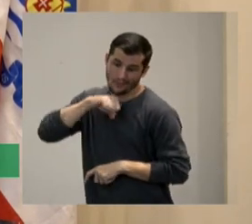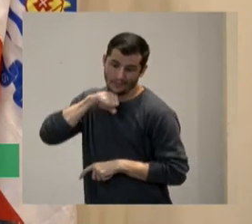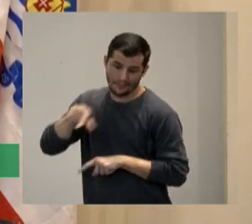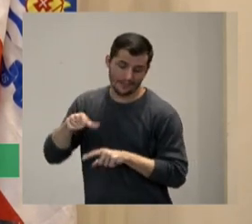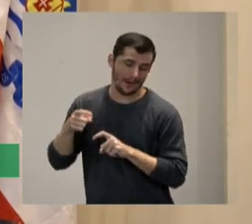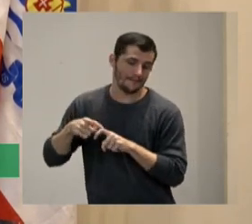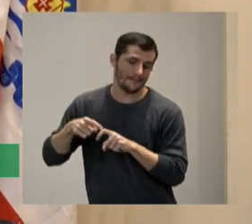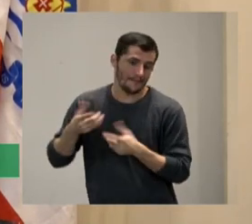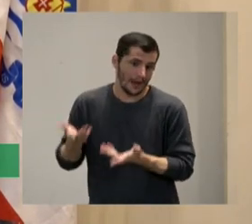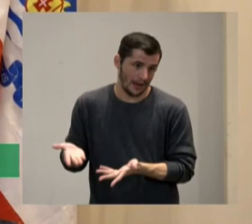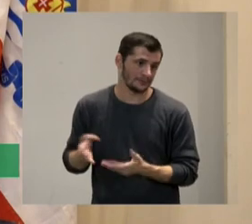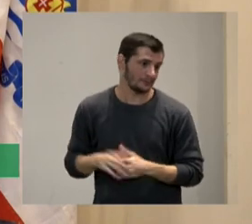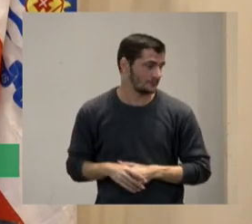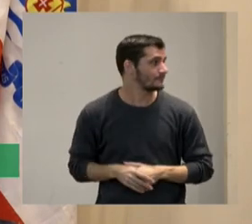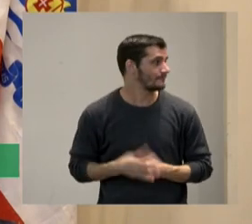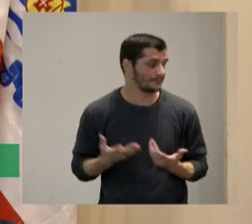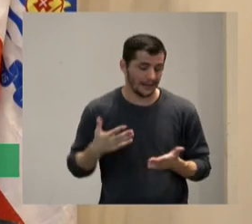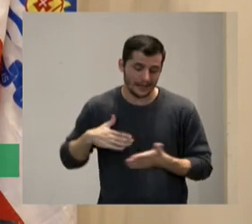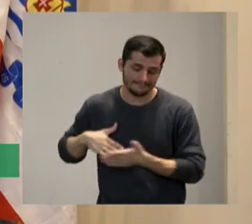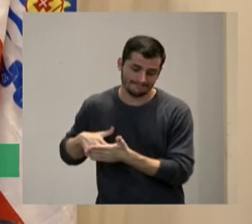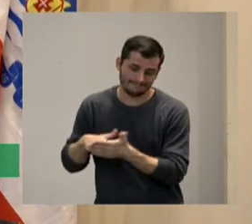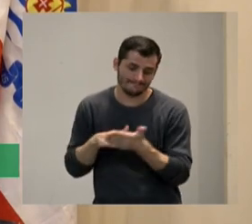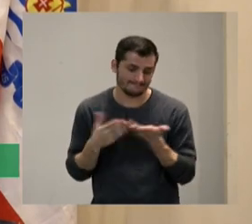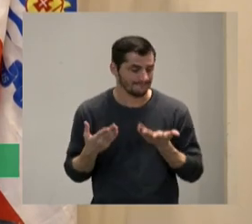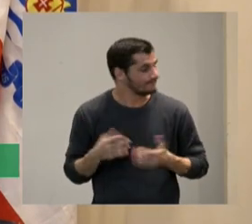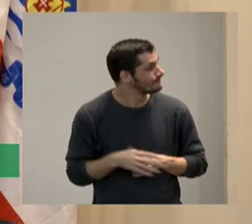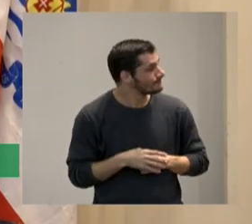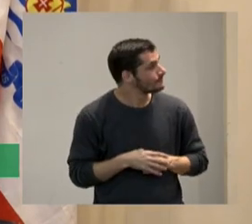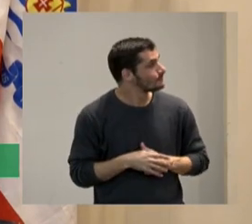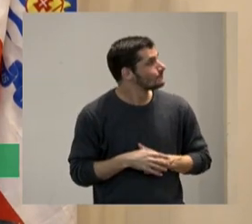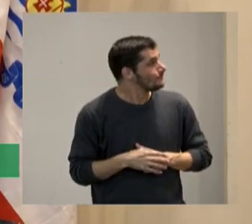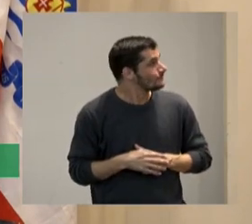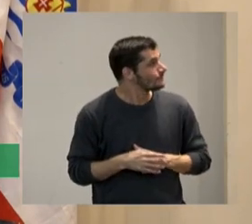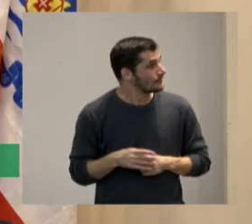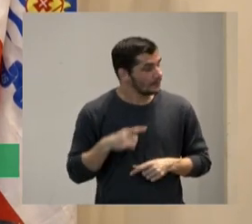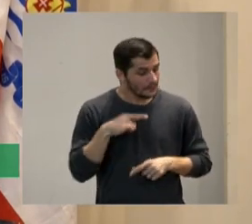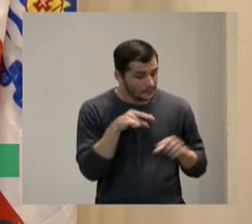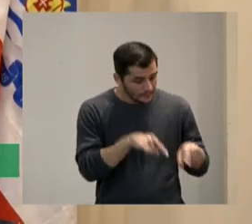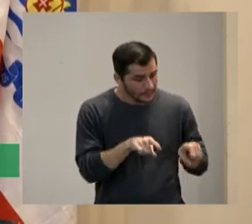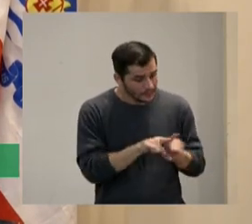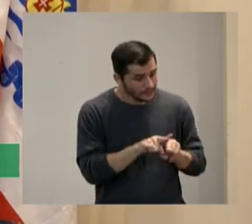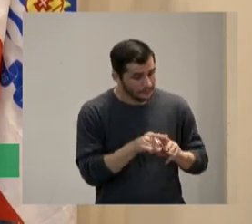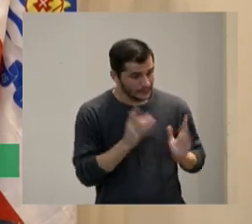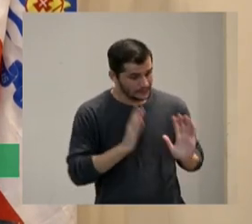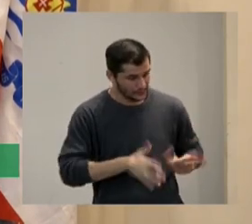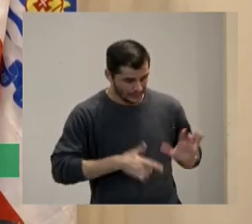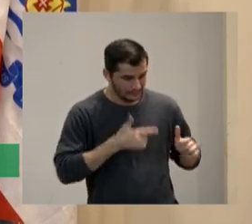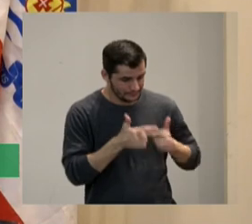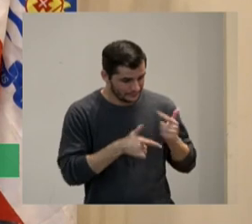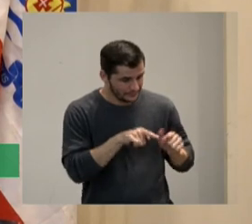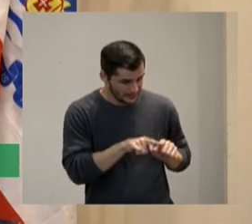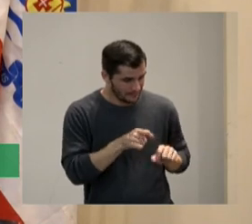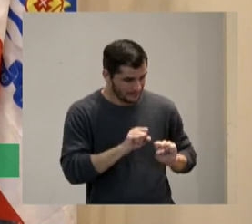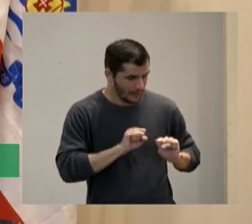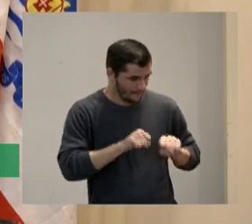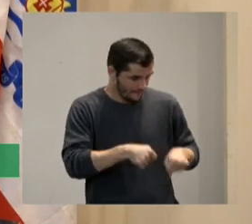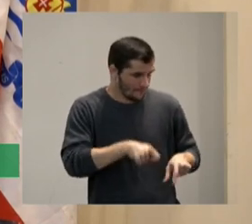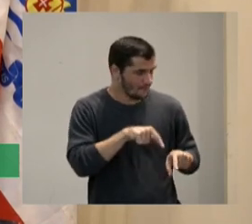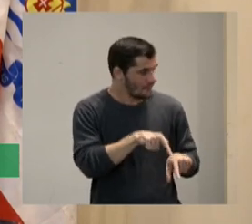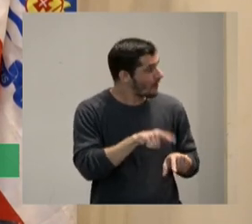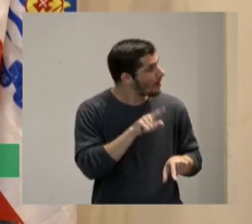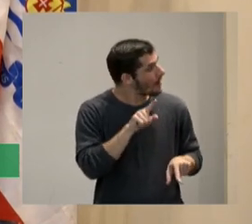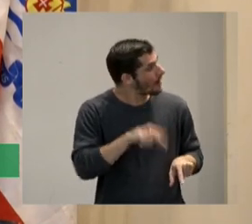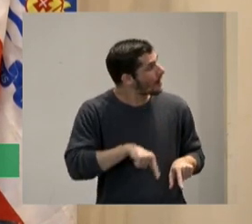uma que a gente tá trabalhando que também a empresa pode ajudar e eu entendo também é a